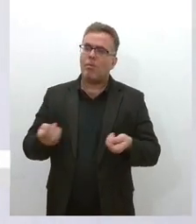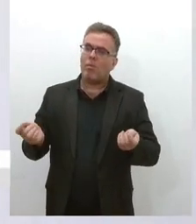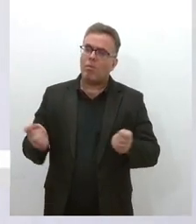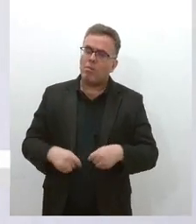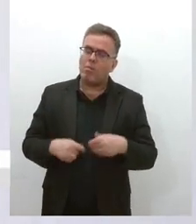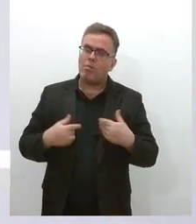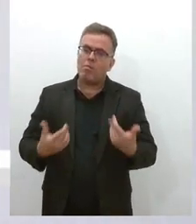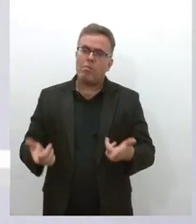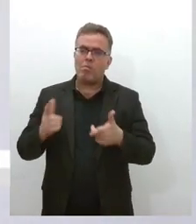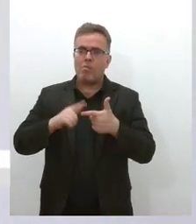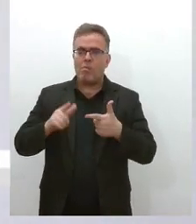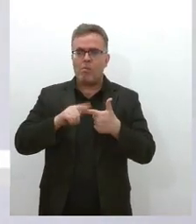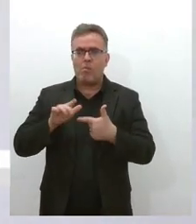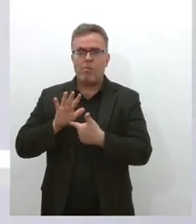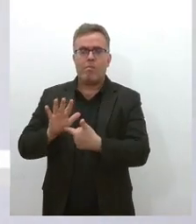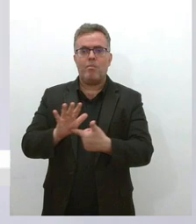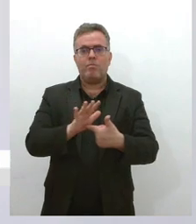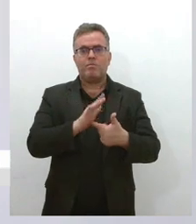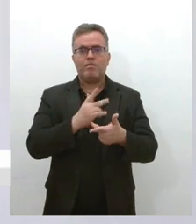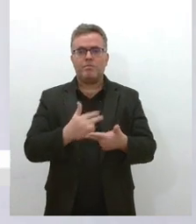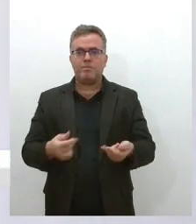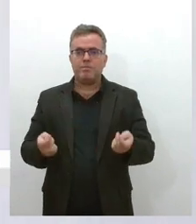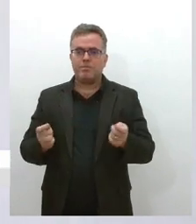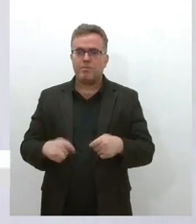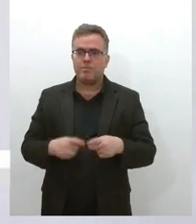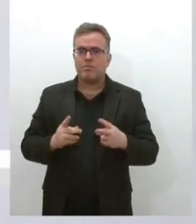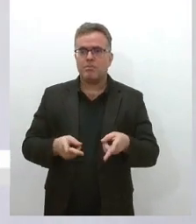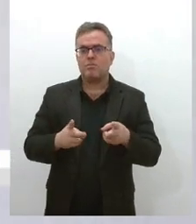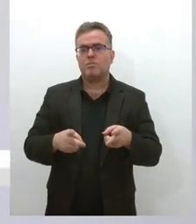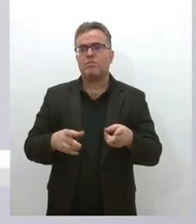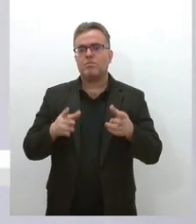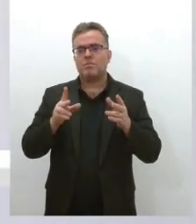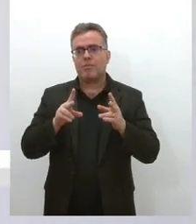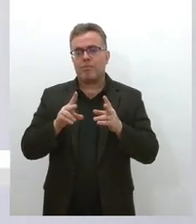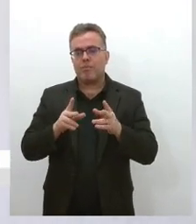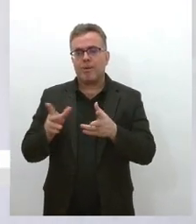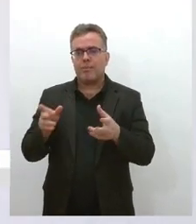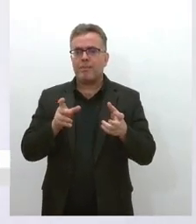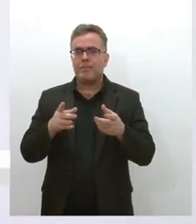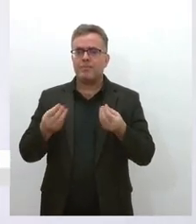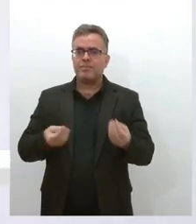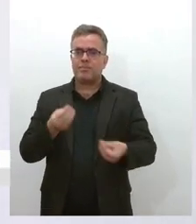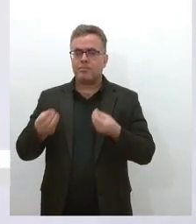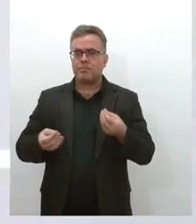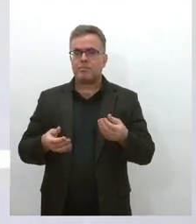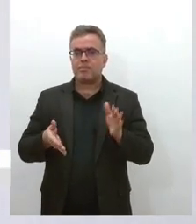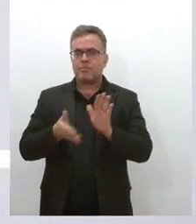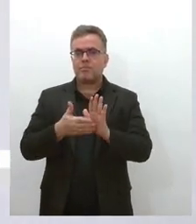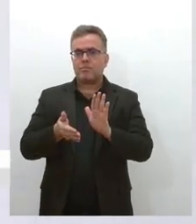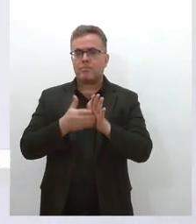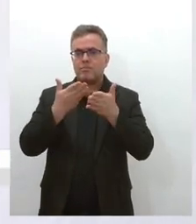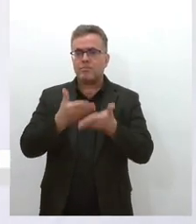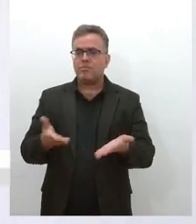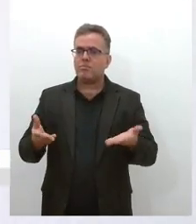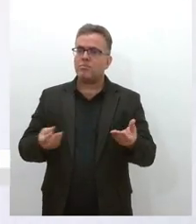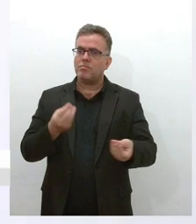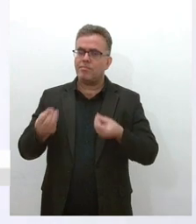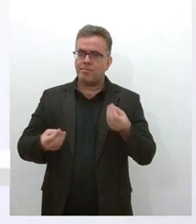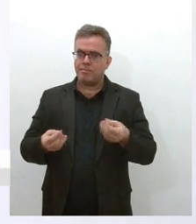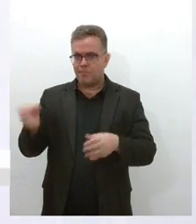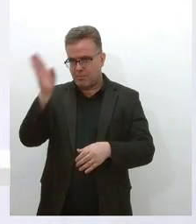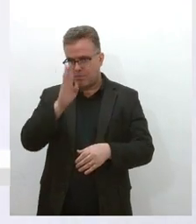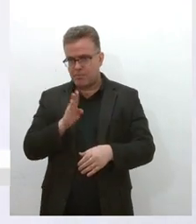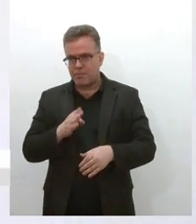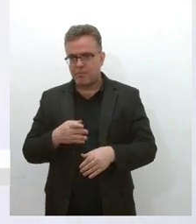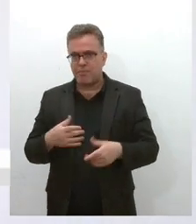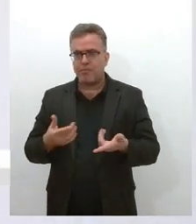problematizando essas questões, dando a devida visibilidade, recomendo aos trabalhadores, o Brasil, ele tem, assim, uma das menores